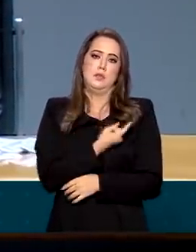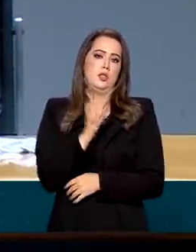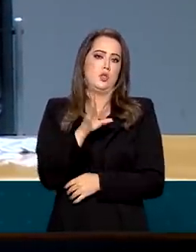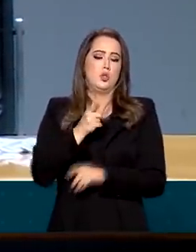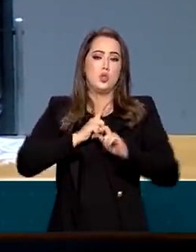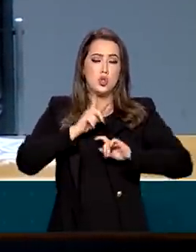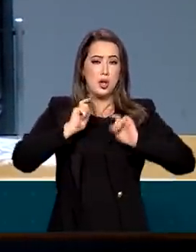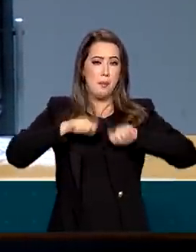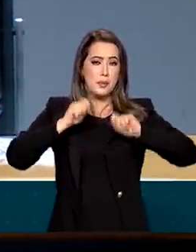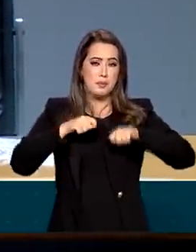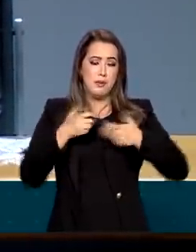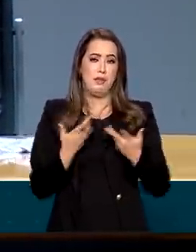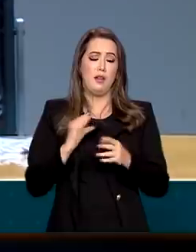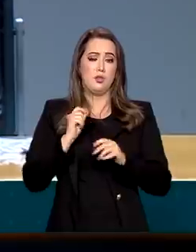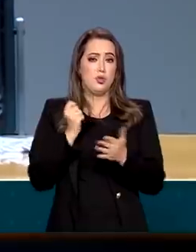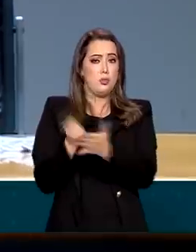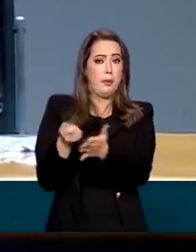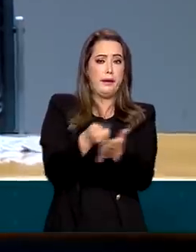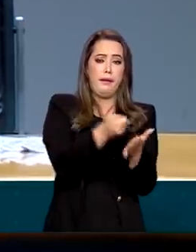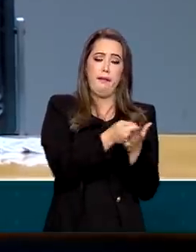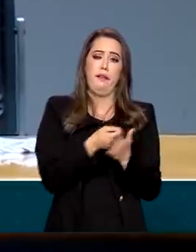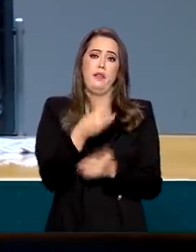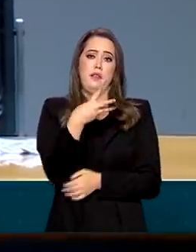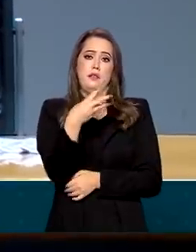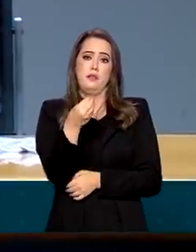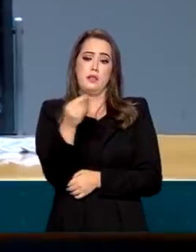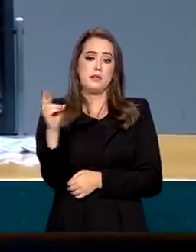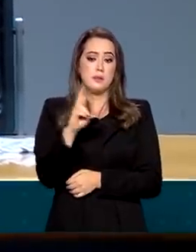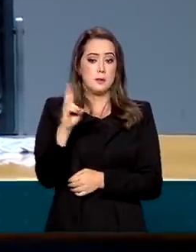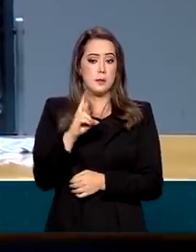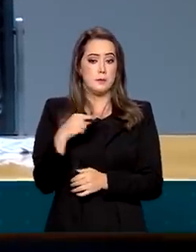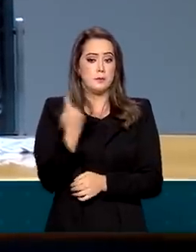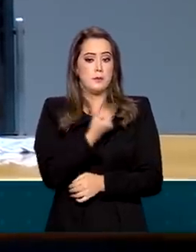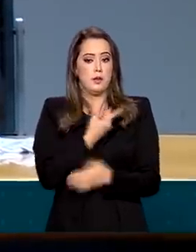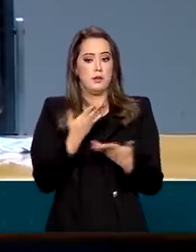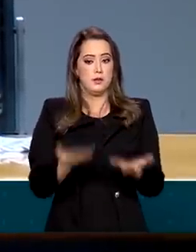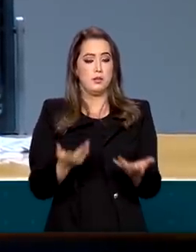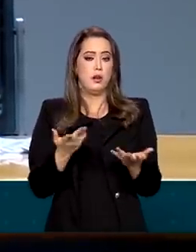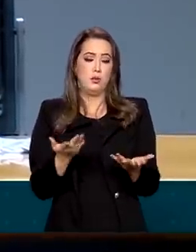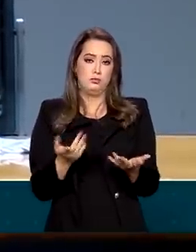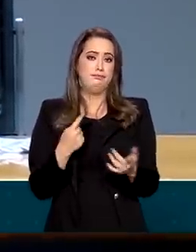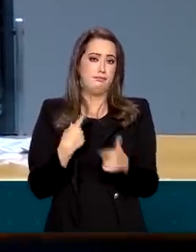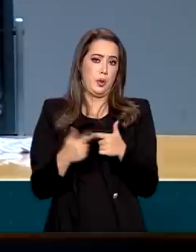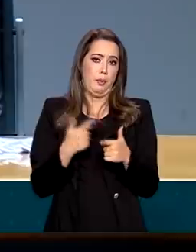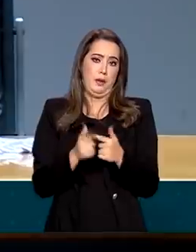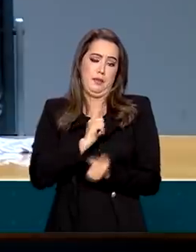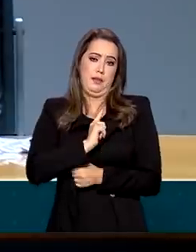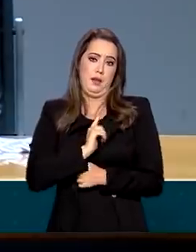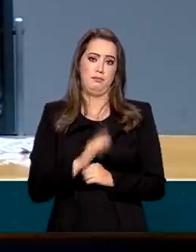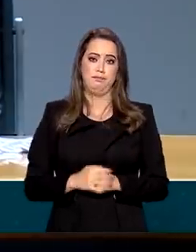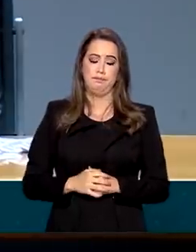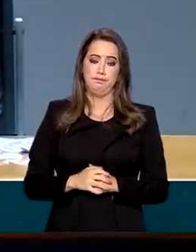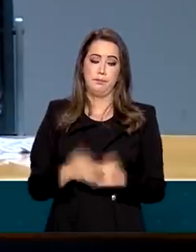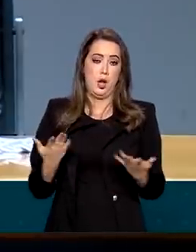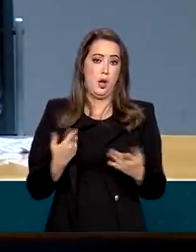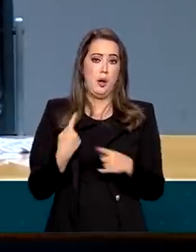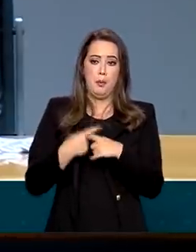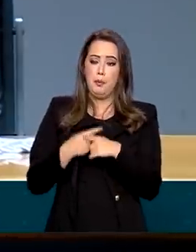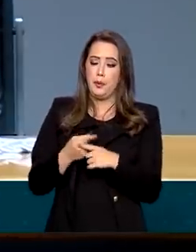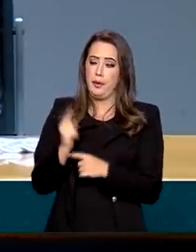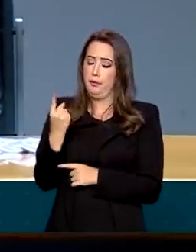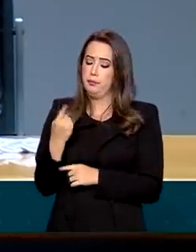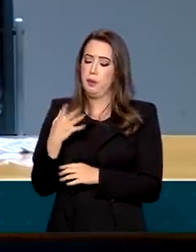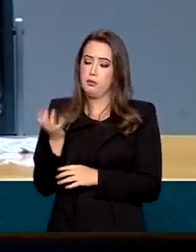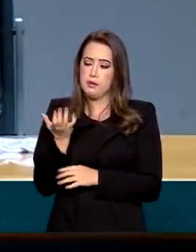teto para 300. Então, naturalmente, você criou um problema. Qual é o problema? Por um lado, você quer ajudar os mais